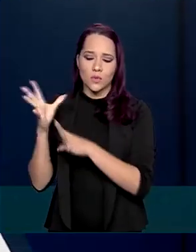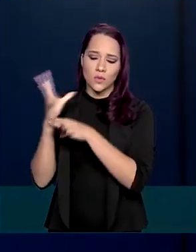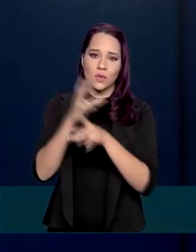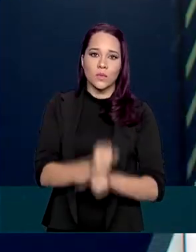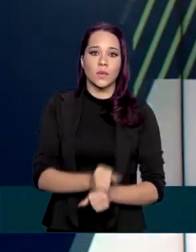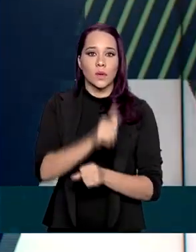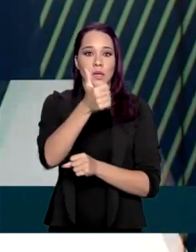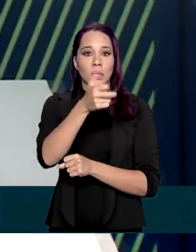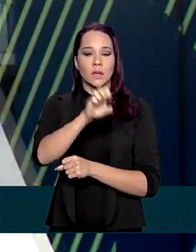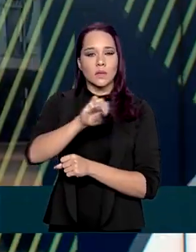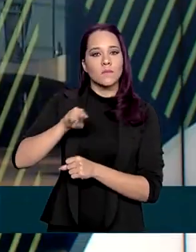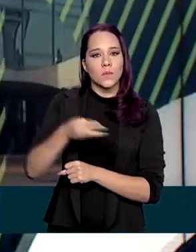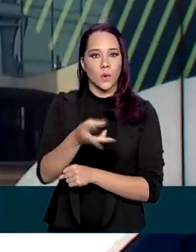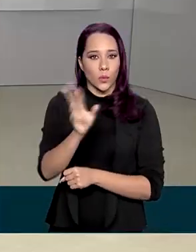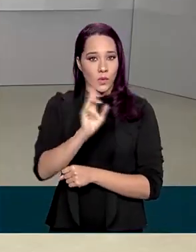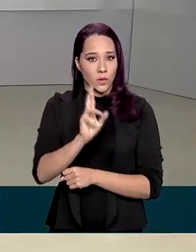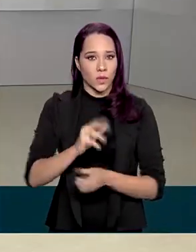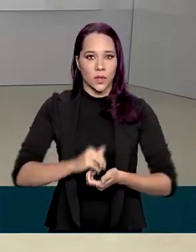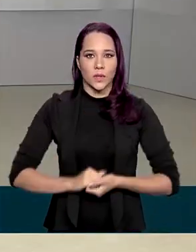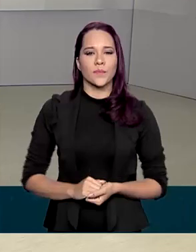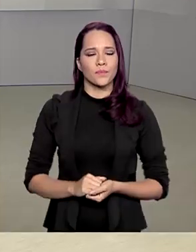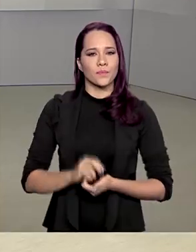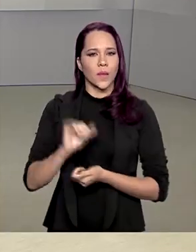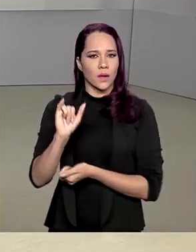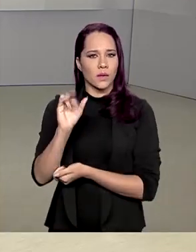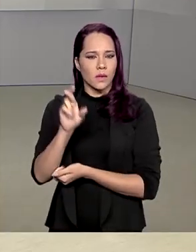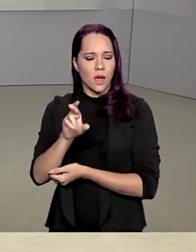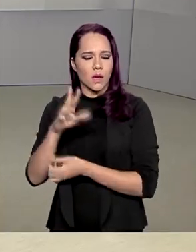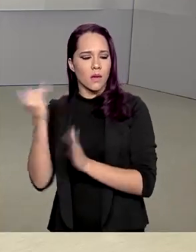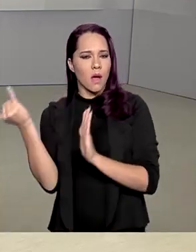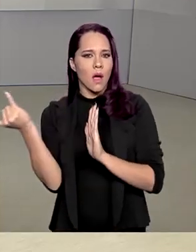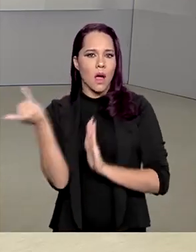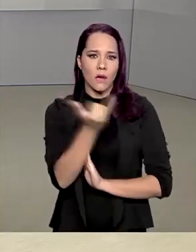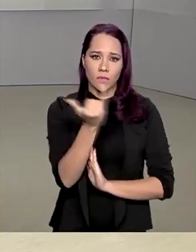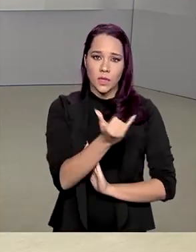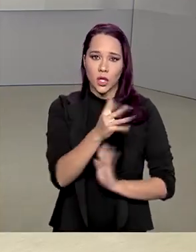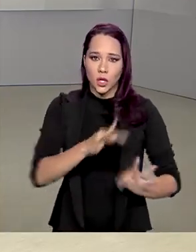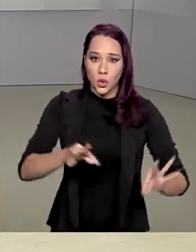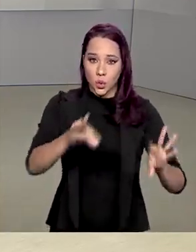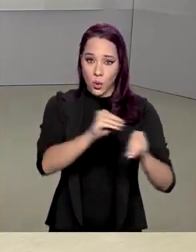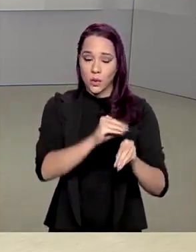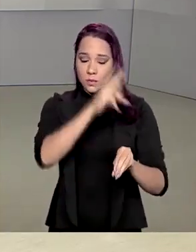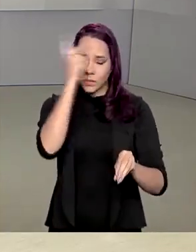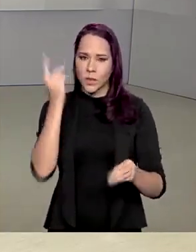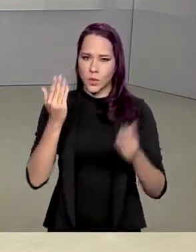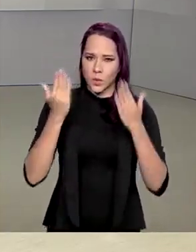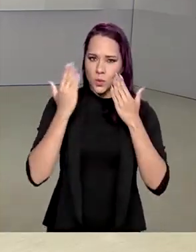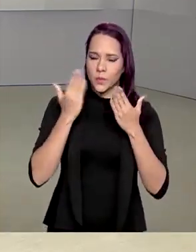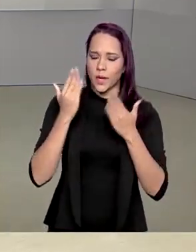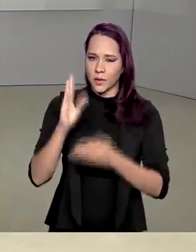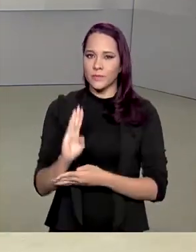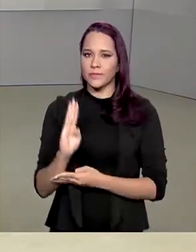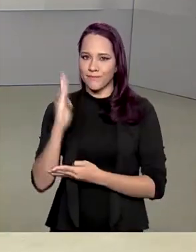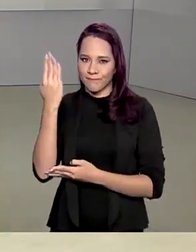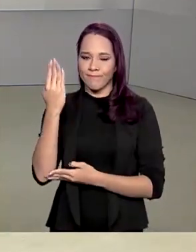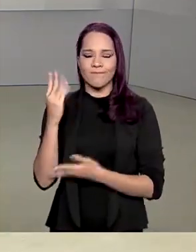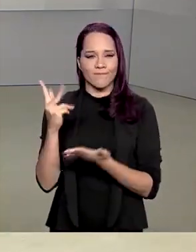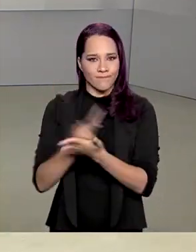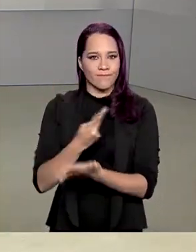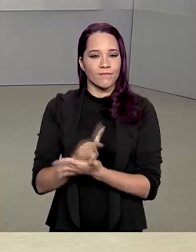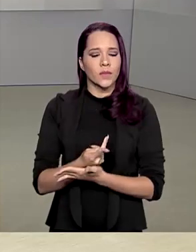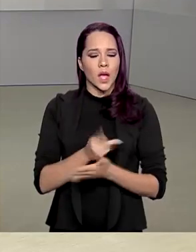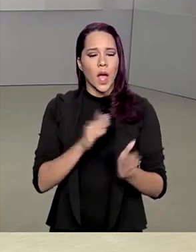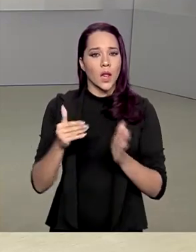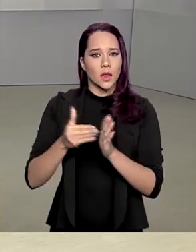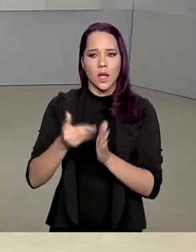15 milhões de reais. A Receita notificará todos os contribuintes suspeitos da fraude e lembra que